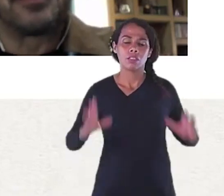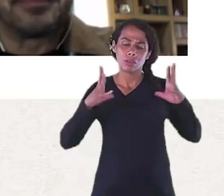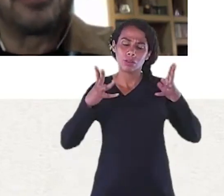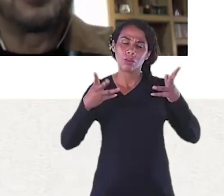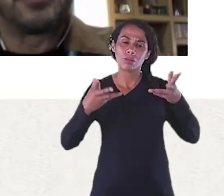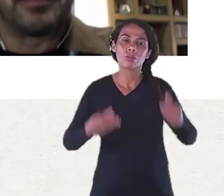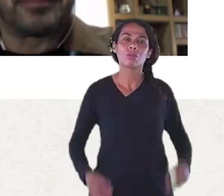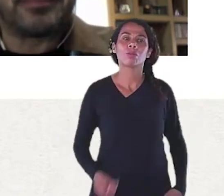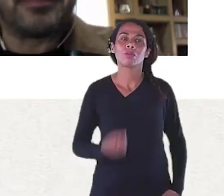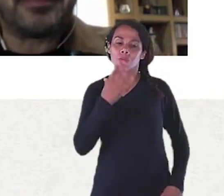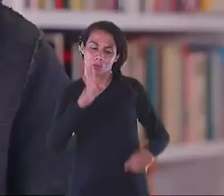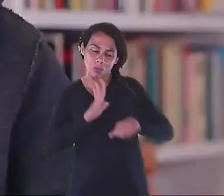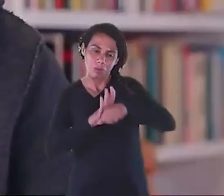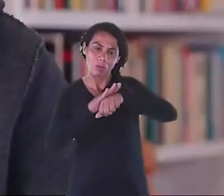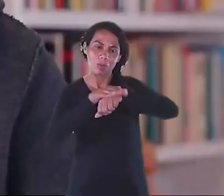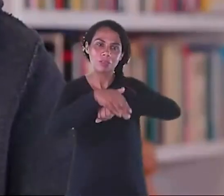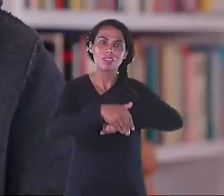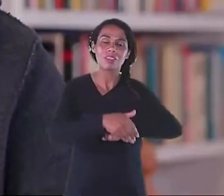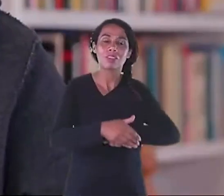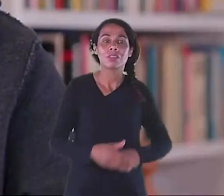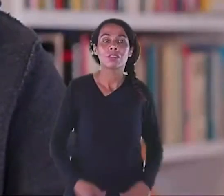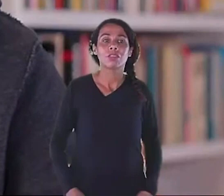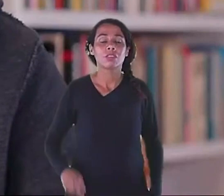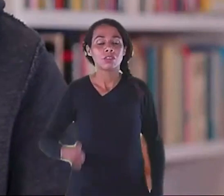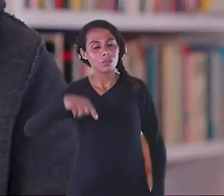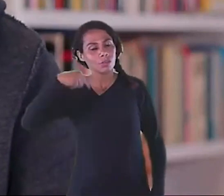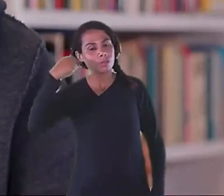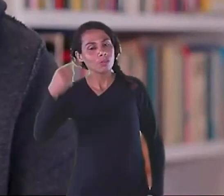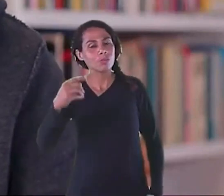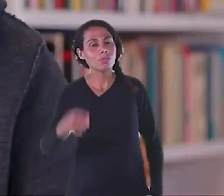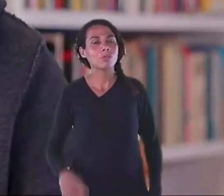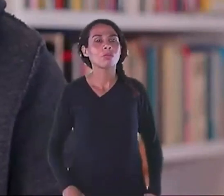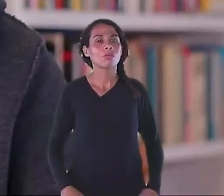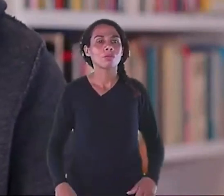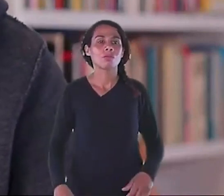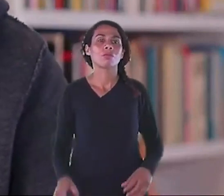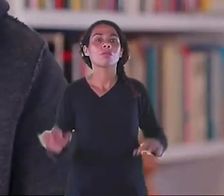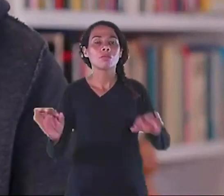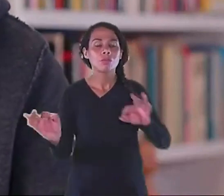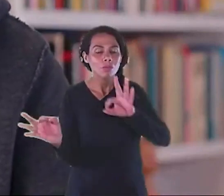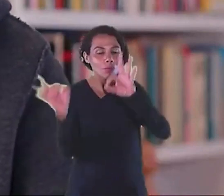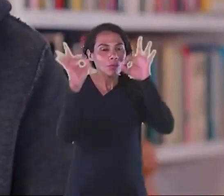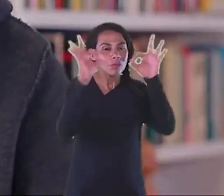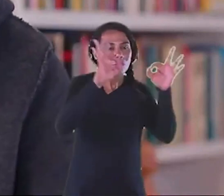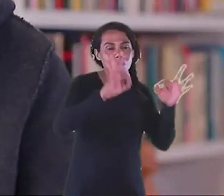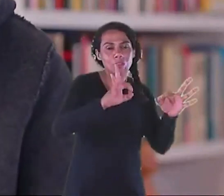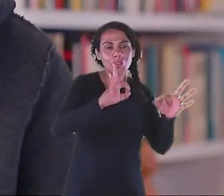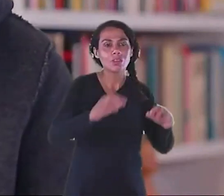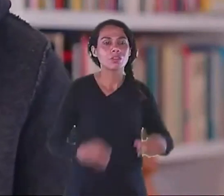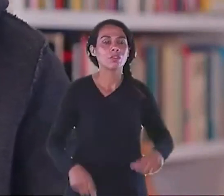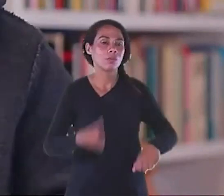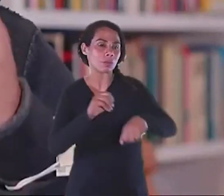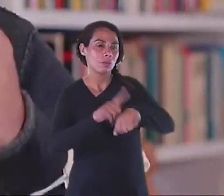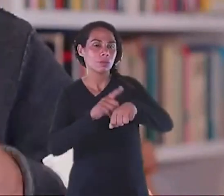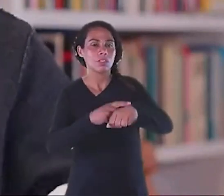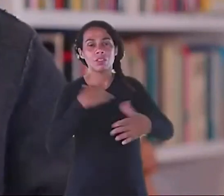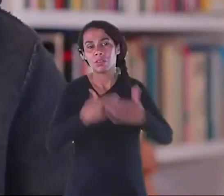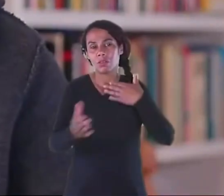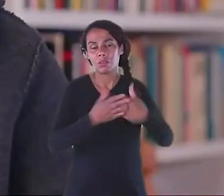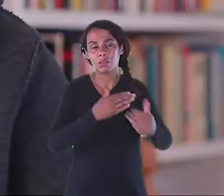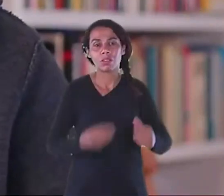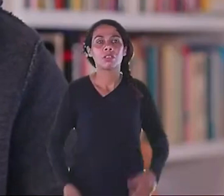qualquer outro dessa saudação aí pelo tempo que essa live durar no ar,